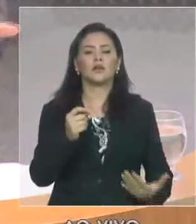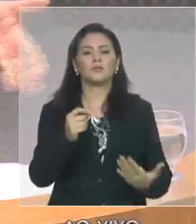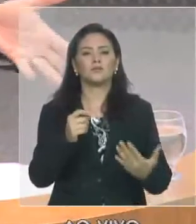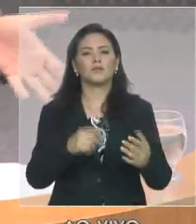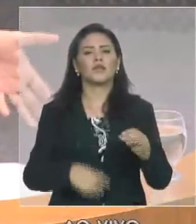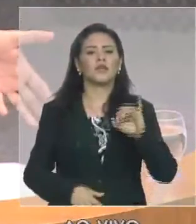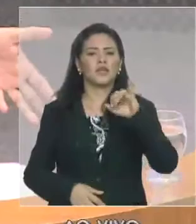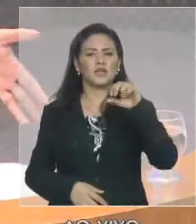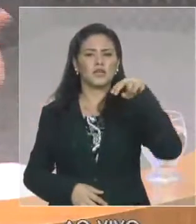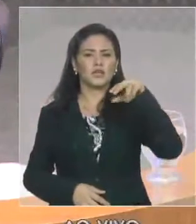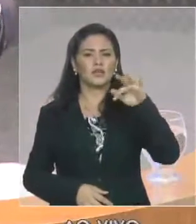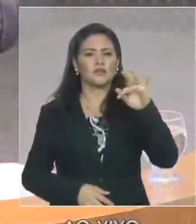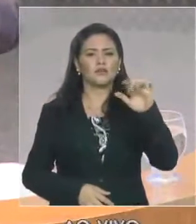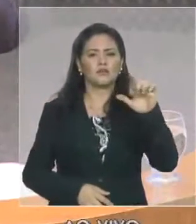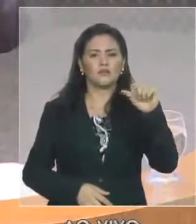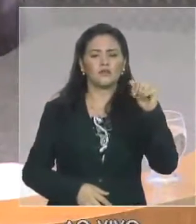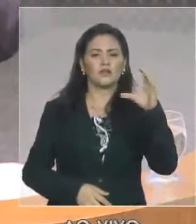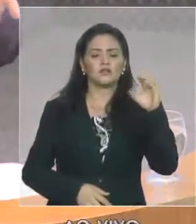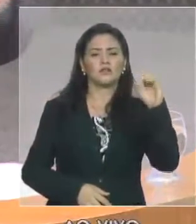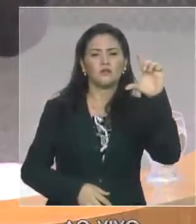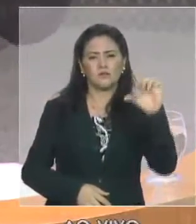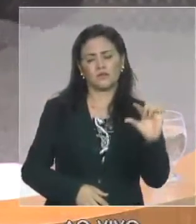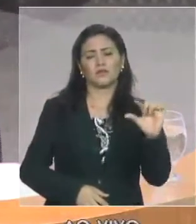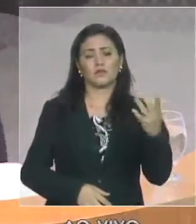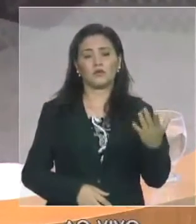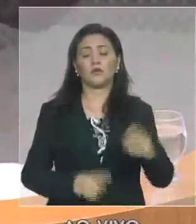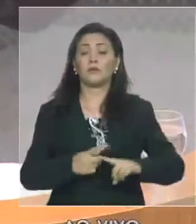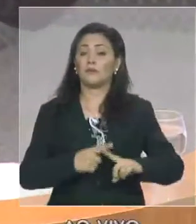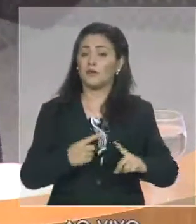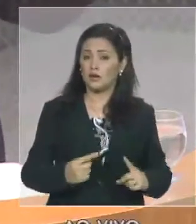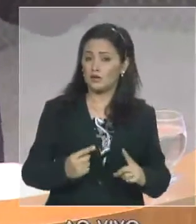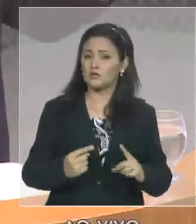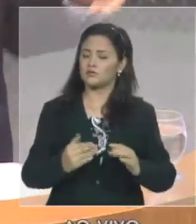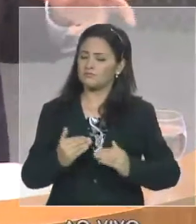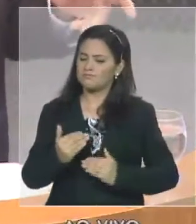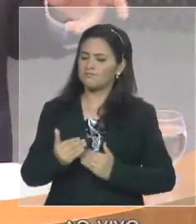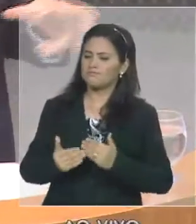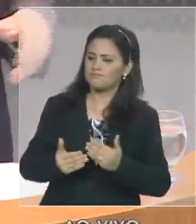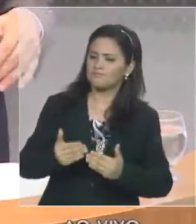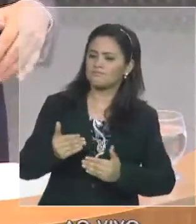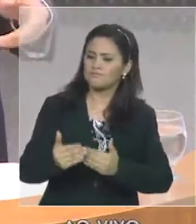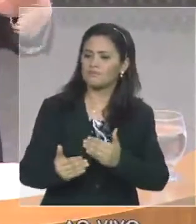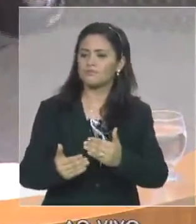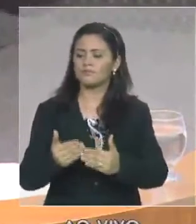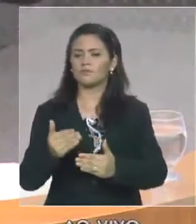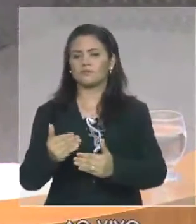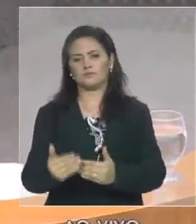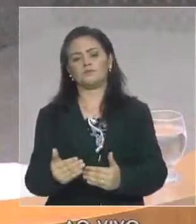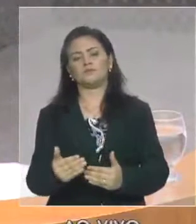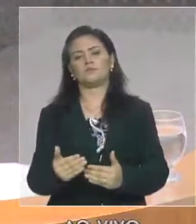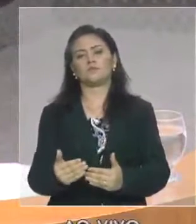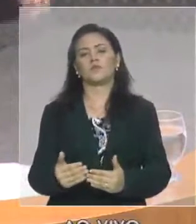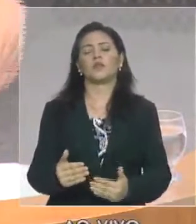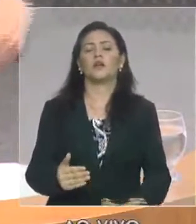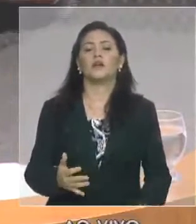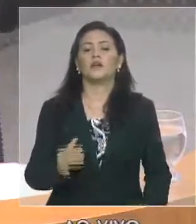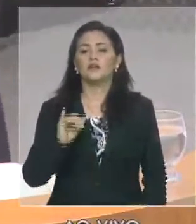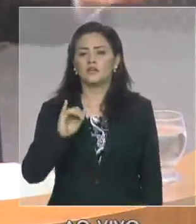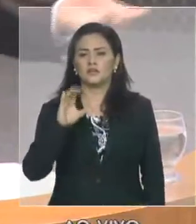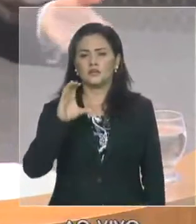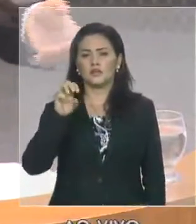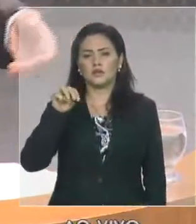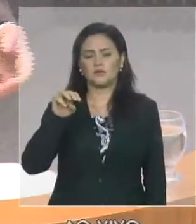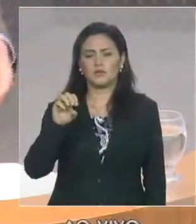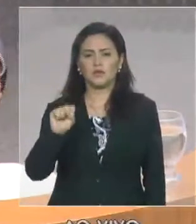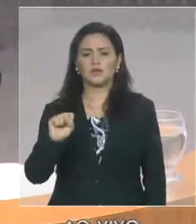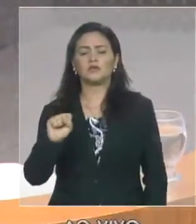digno de registro, porque tem sido esse crescimento nominal, ainda que nominal, do ICMS, que tem permitido ao